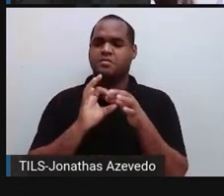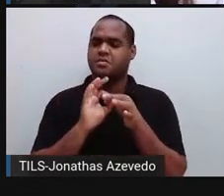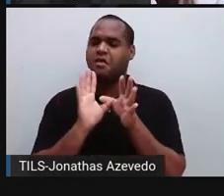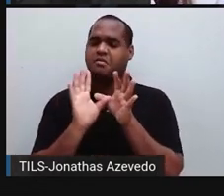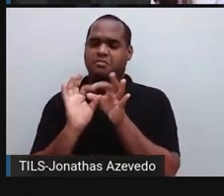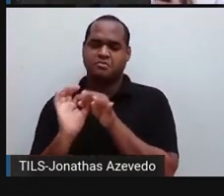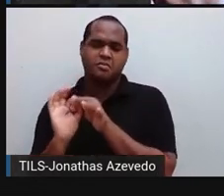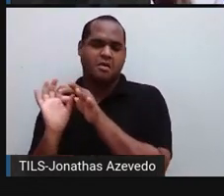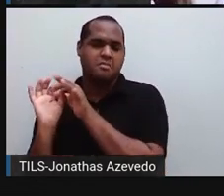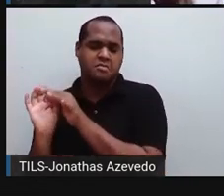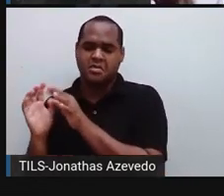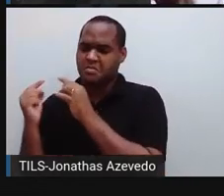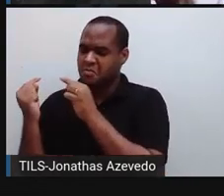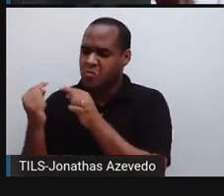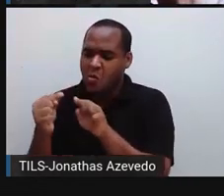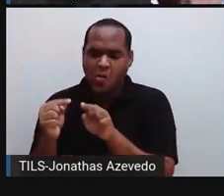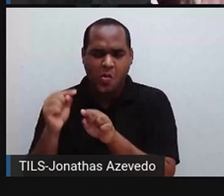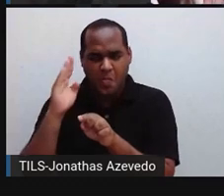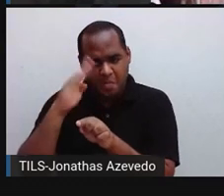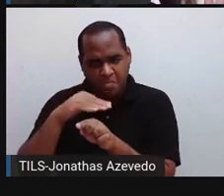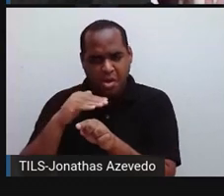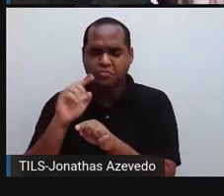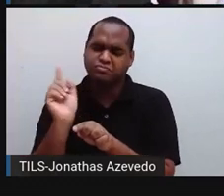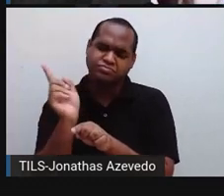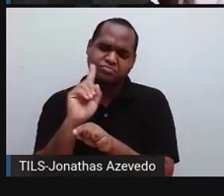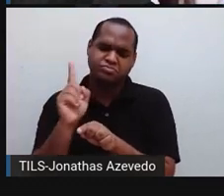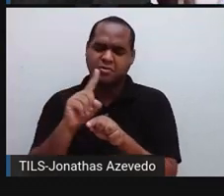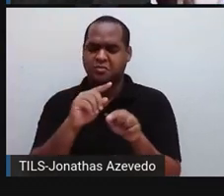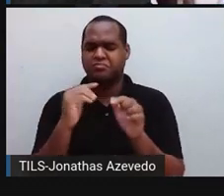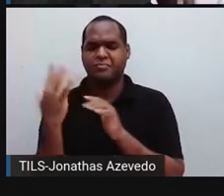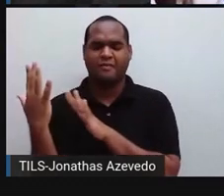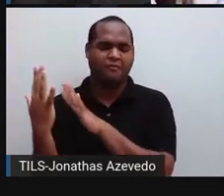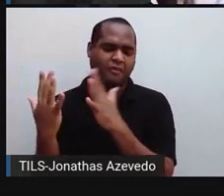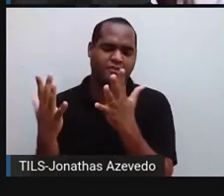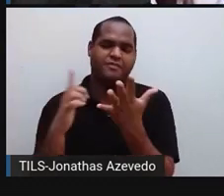livremente, não fazem mal nenhum a ninguém, estão ali na natureza.